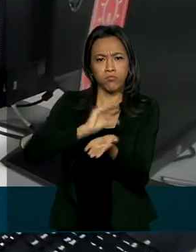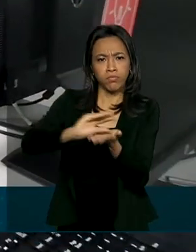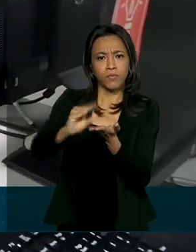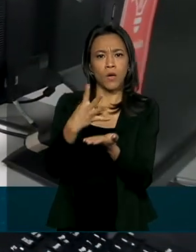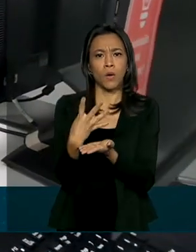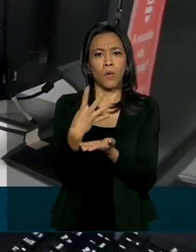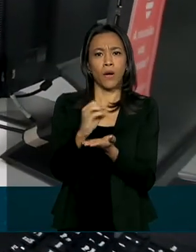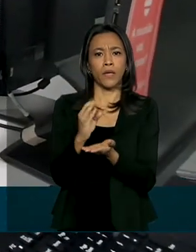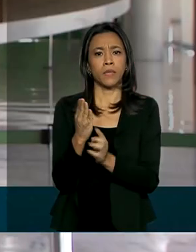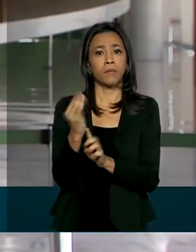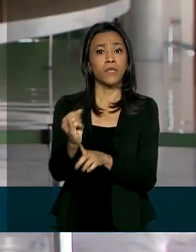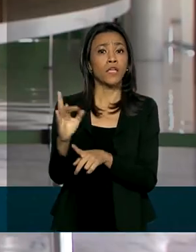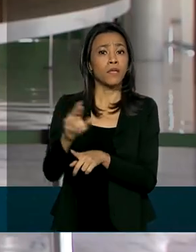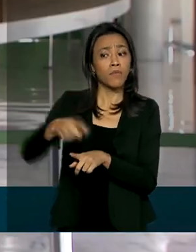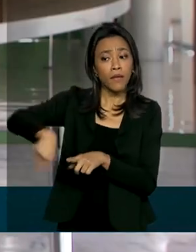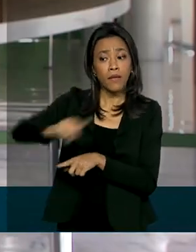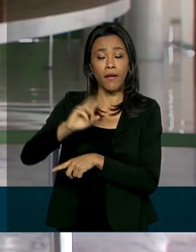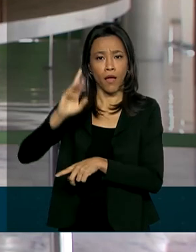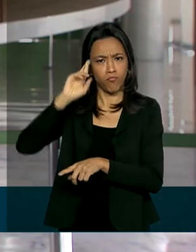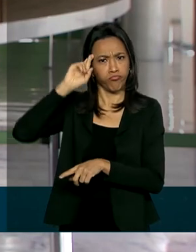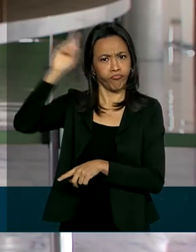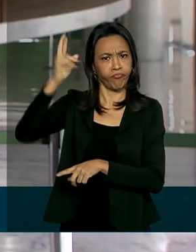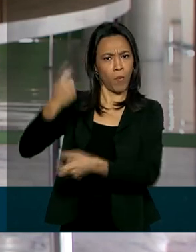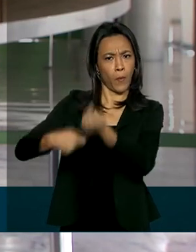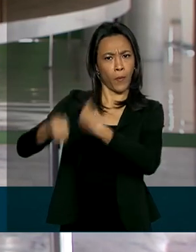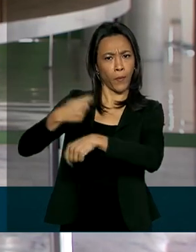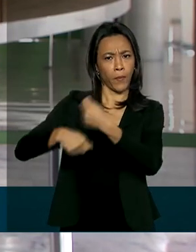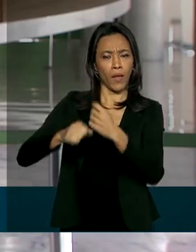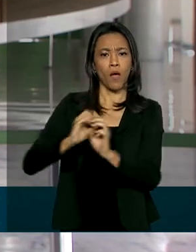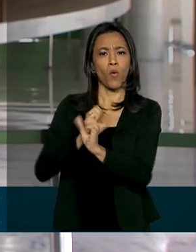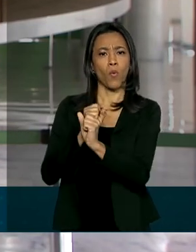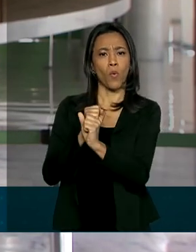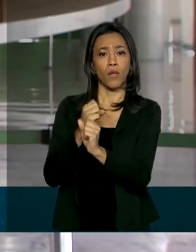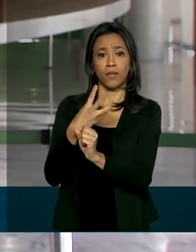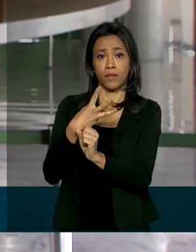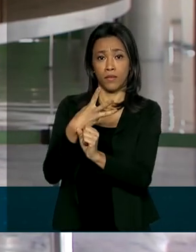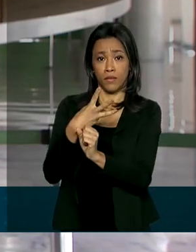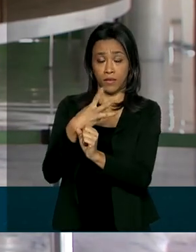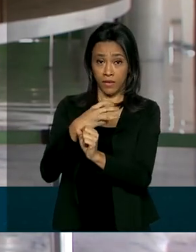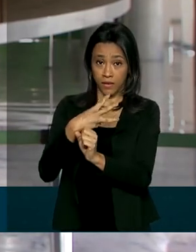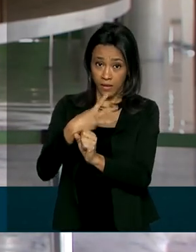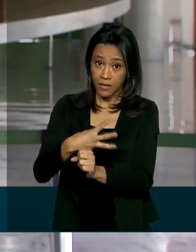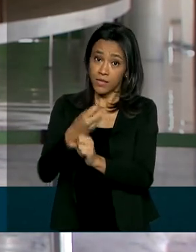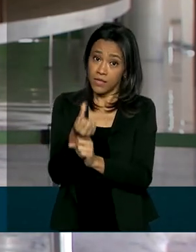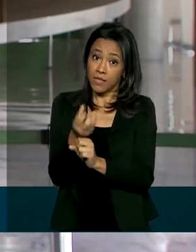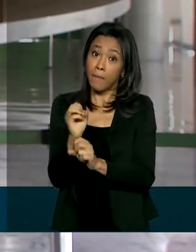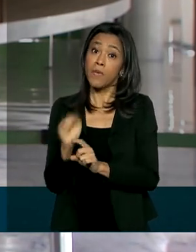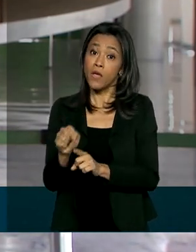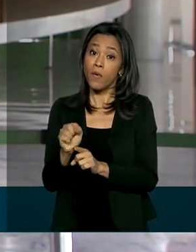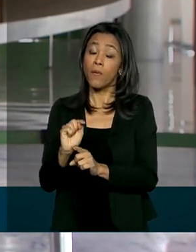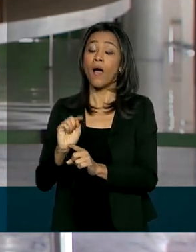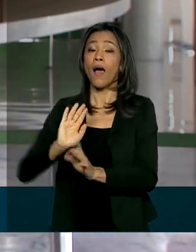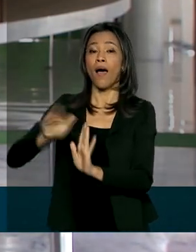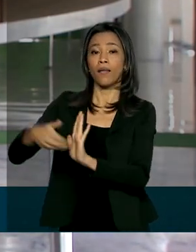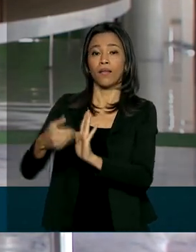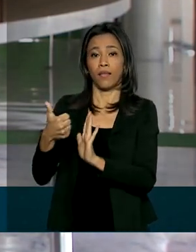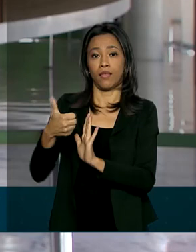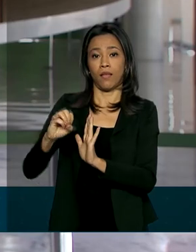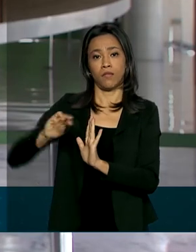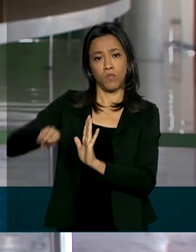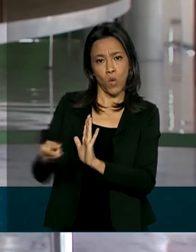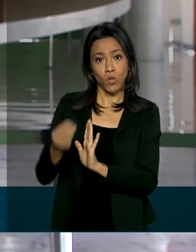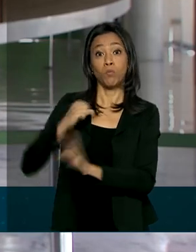reais para que empresários com faturamento de 360 mil reais a 10 milhões de reais por ano